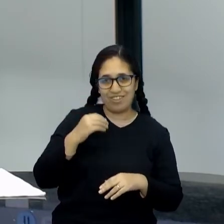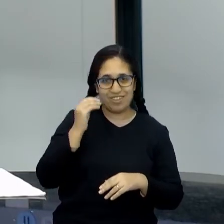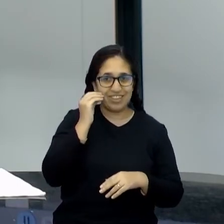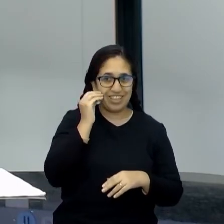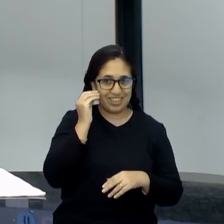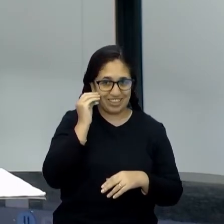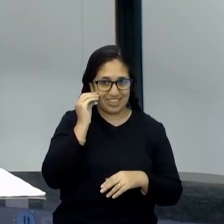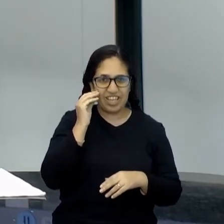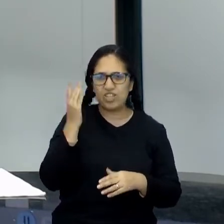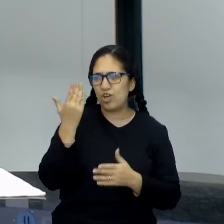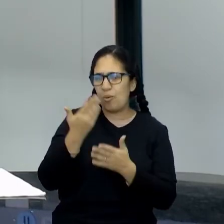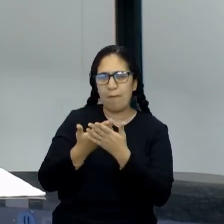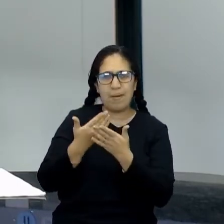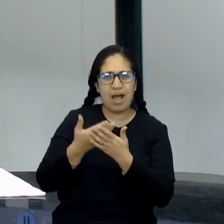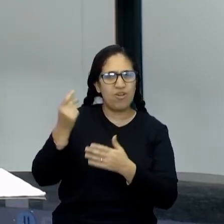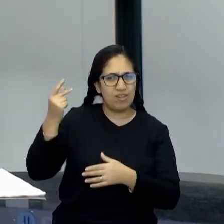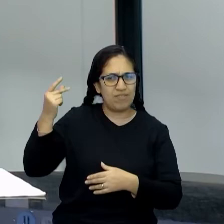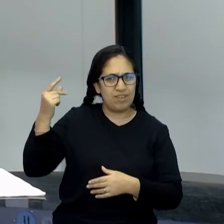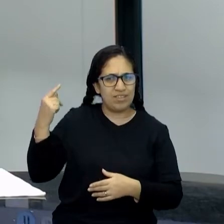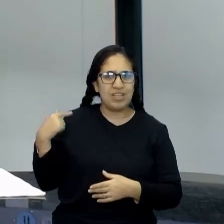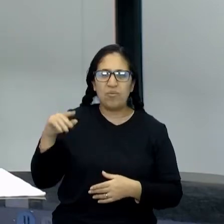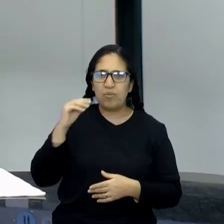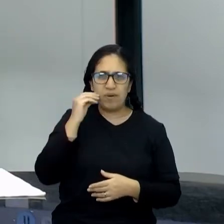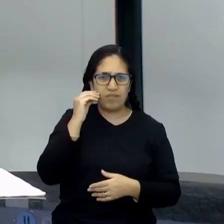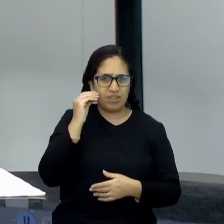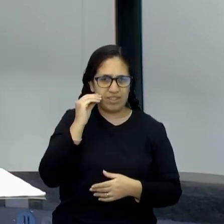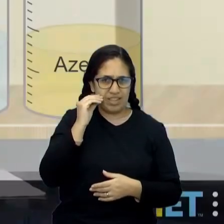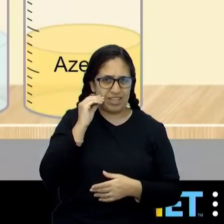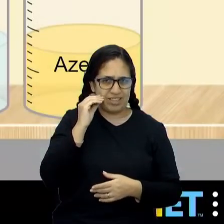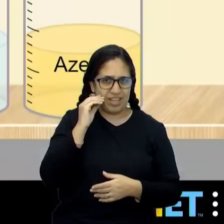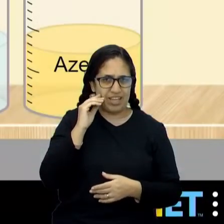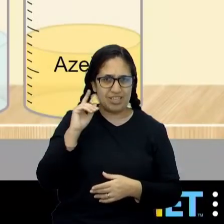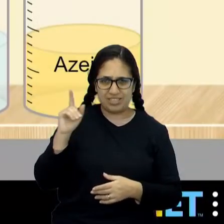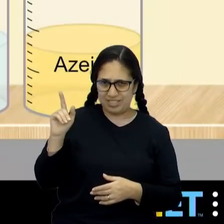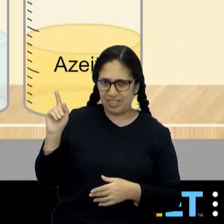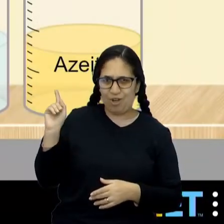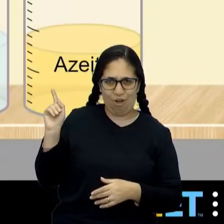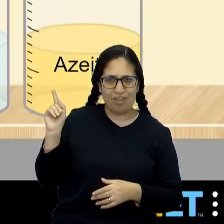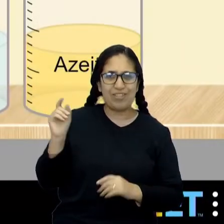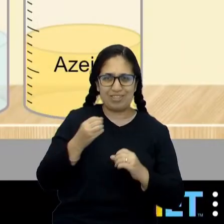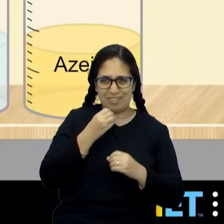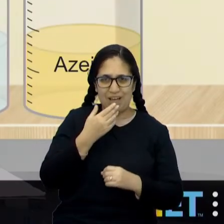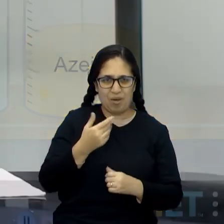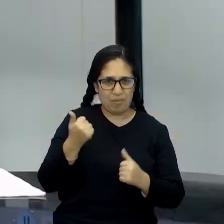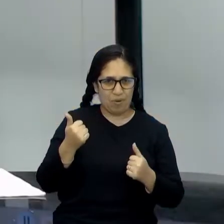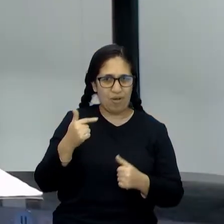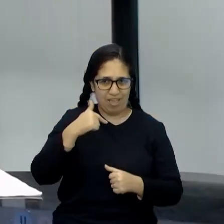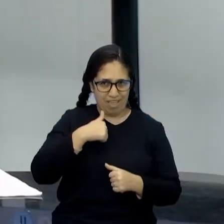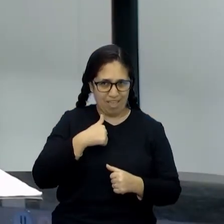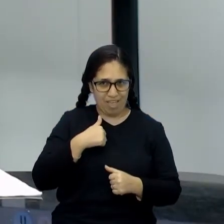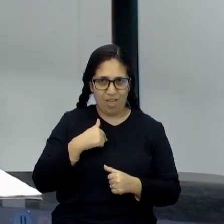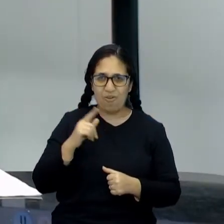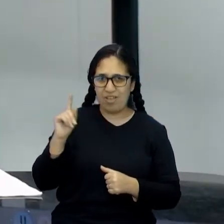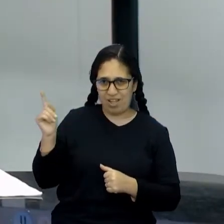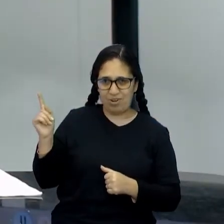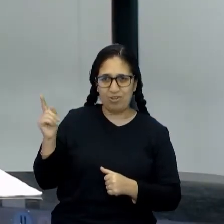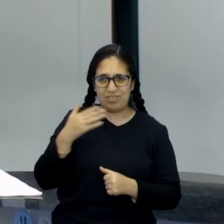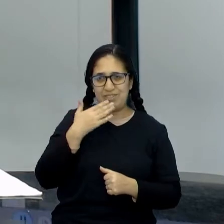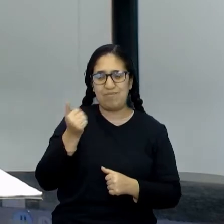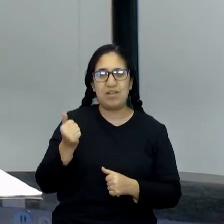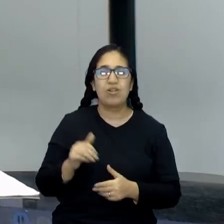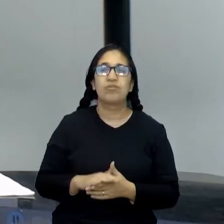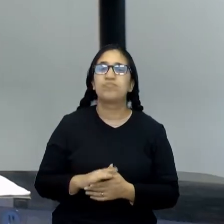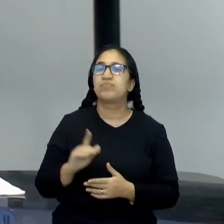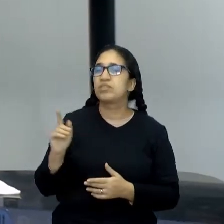Eu fiz essa aula faz um pouco de tempo, mas se o Gui conseguir pegar a mim e isso, tá bom. A mim e a luz ao mesmo tempo fica bom.